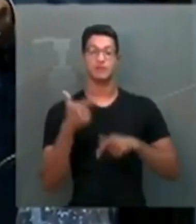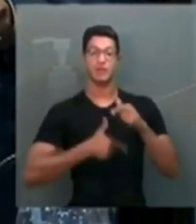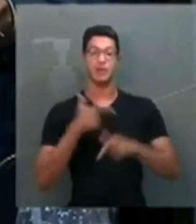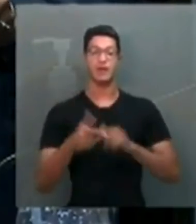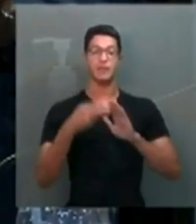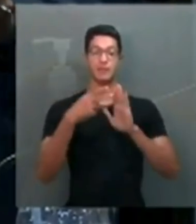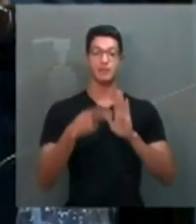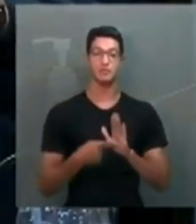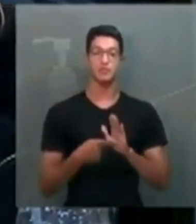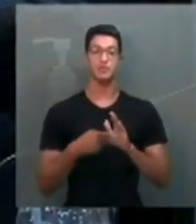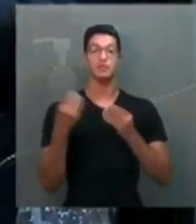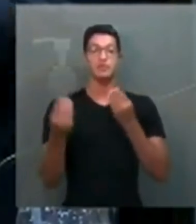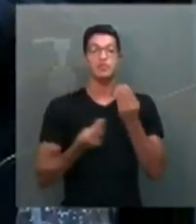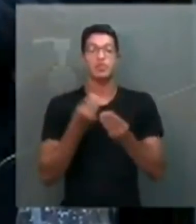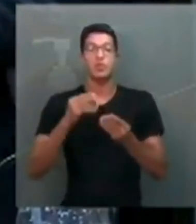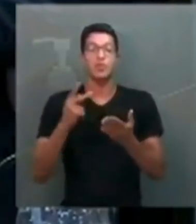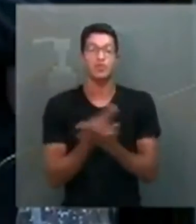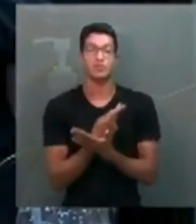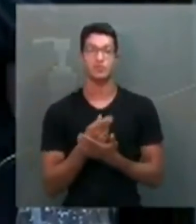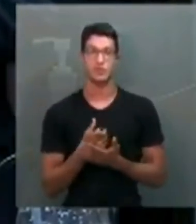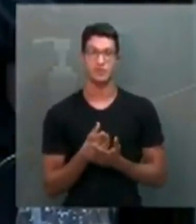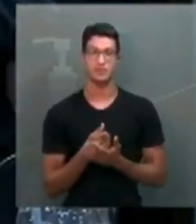provisória? Como é que isso funciona?